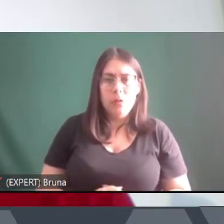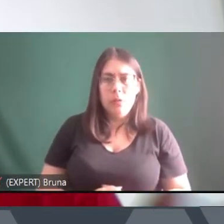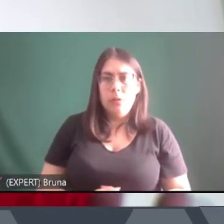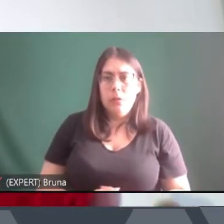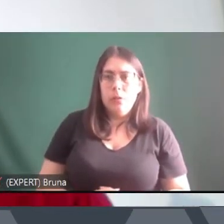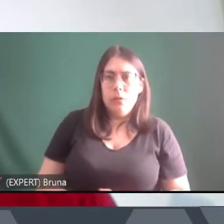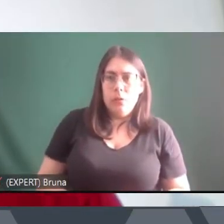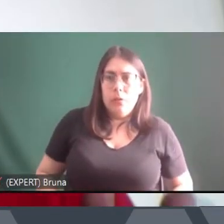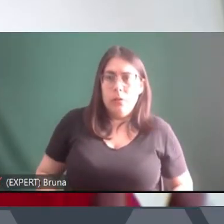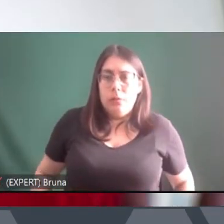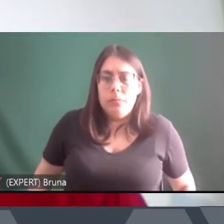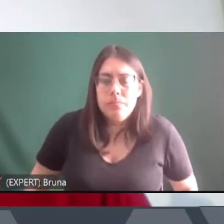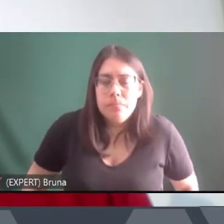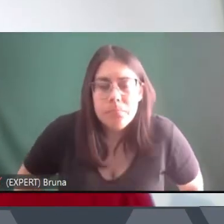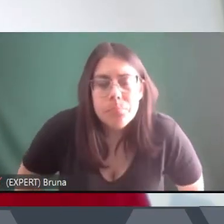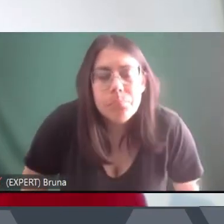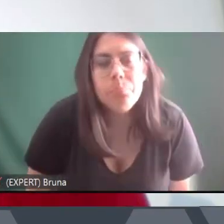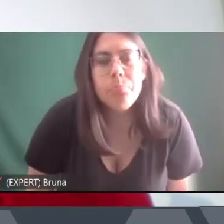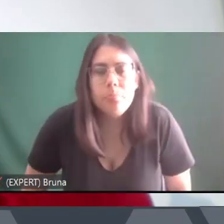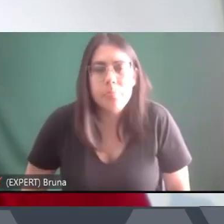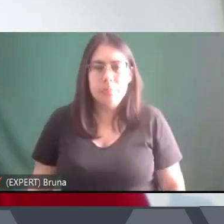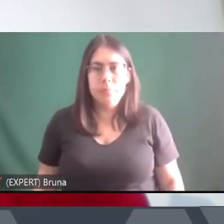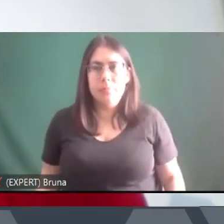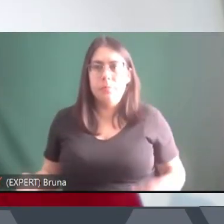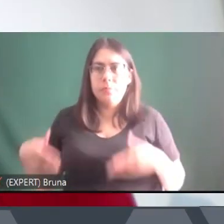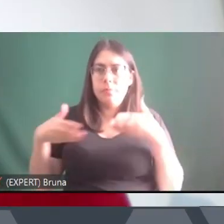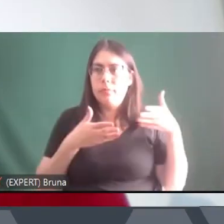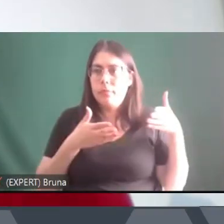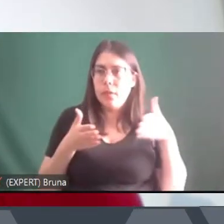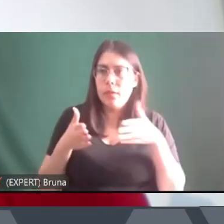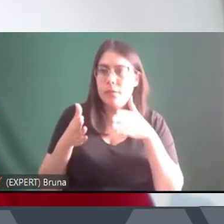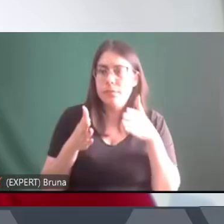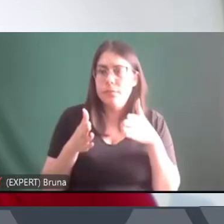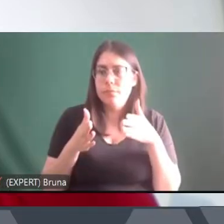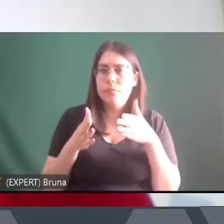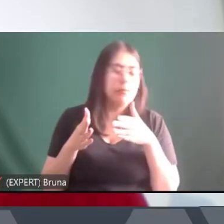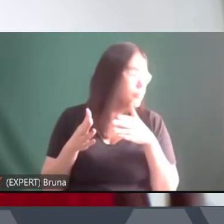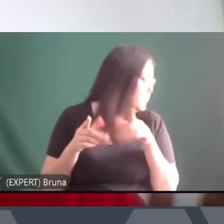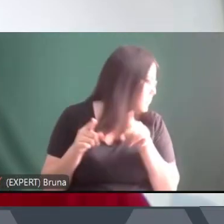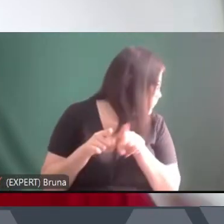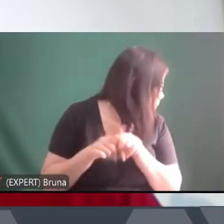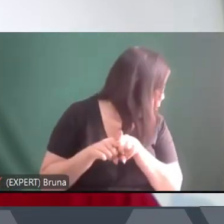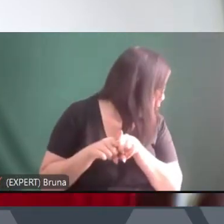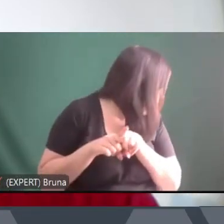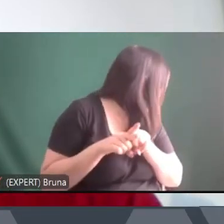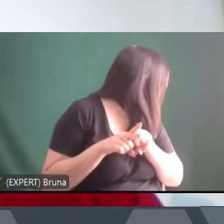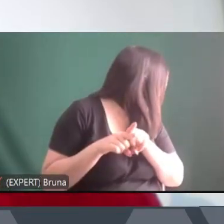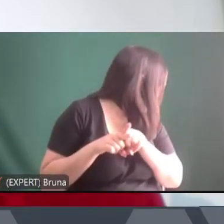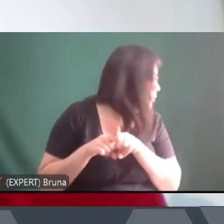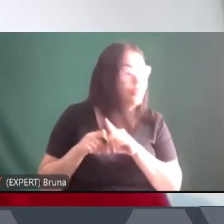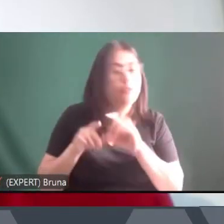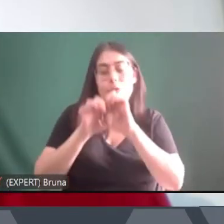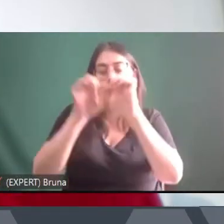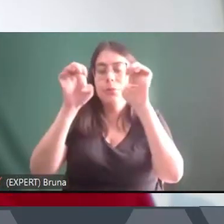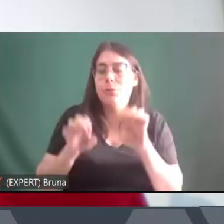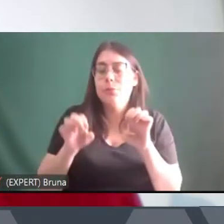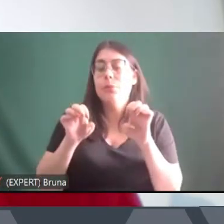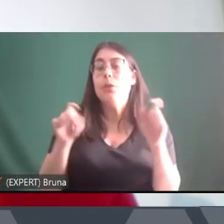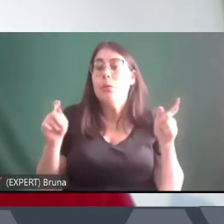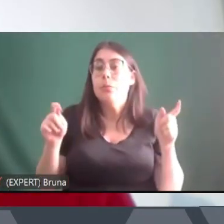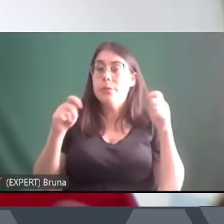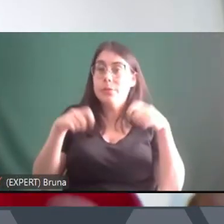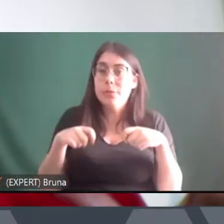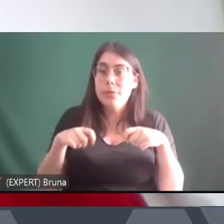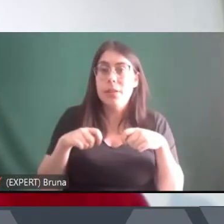estradas, com as novas formas de transporte, com as novas estruturas e possibilidades de emprego na